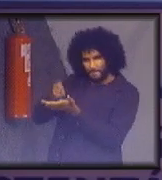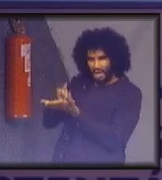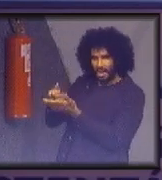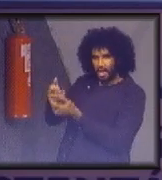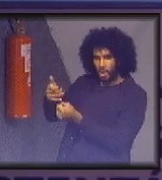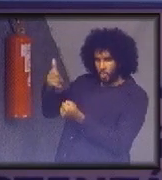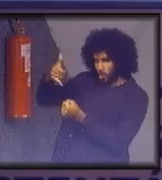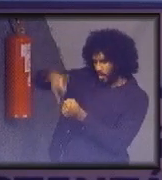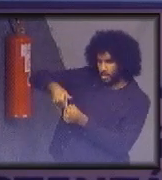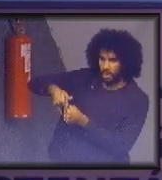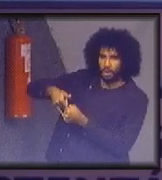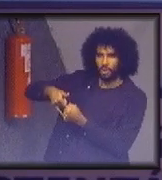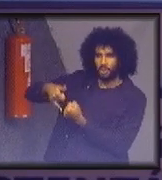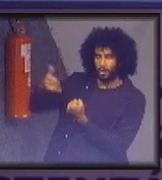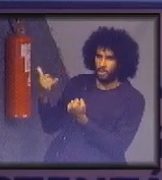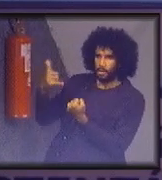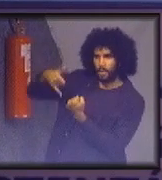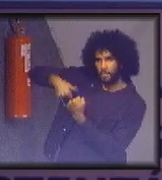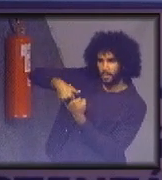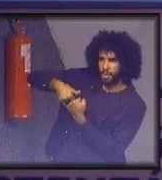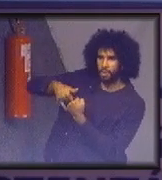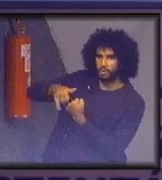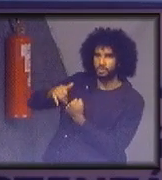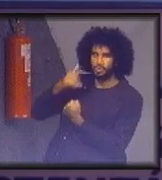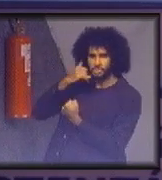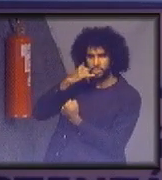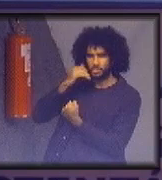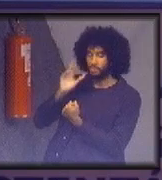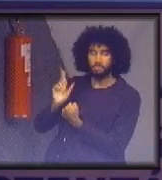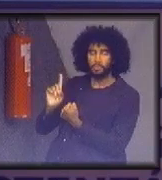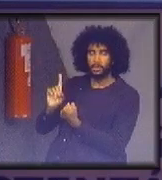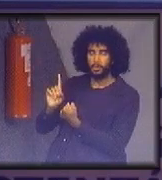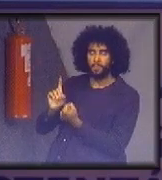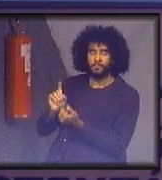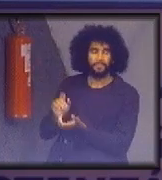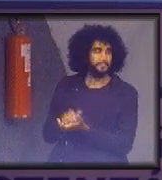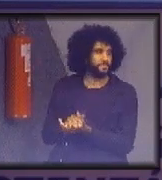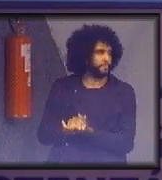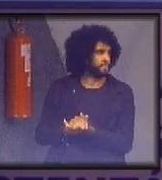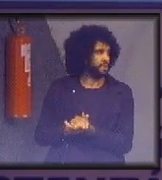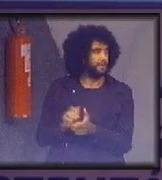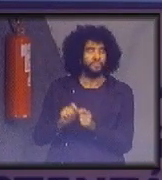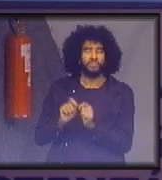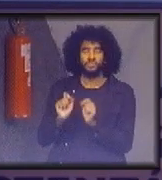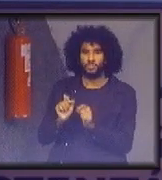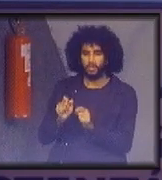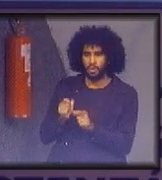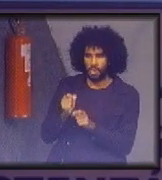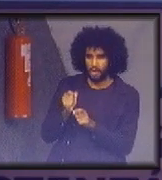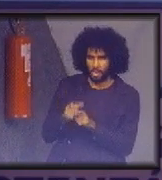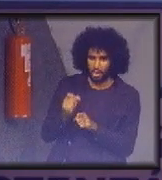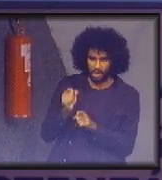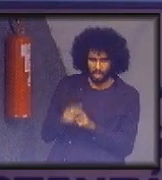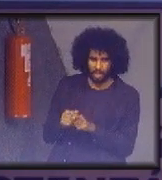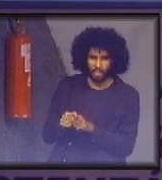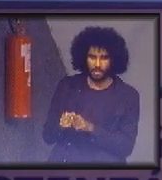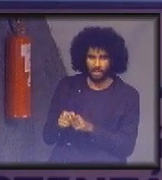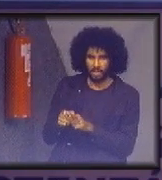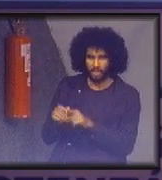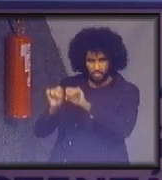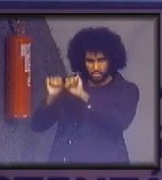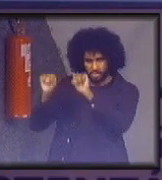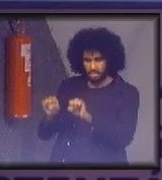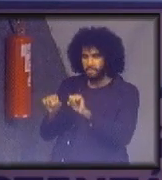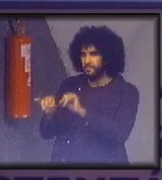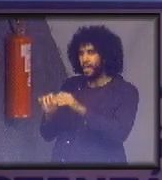uma vez, ao invés de comprar aparelhos de telefonia, se aluga um sistema onde a empresa